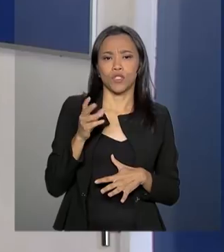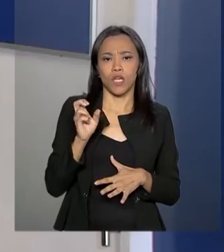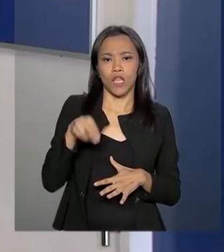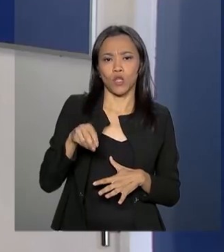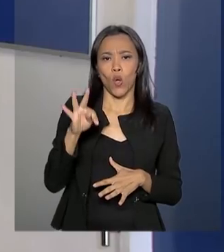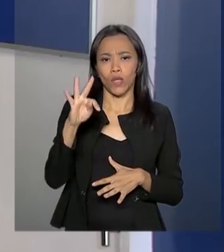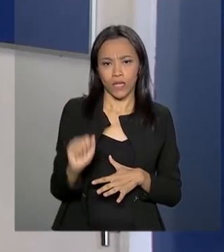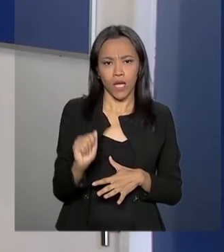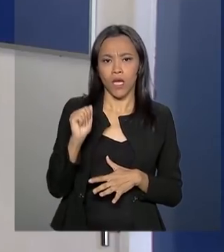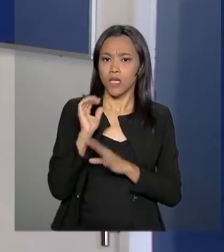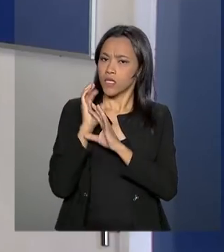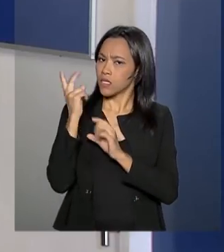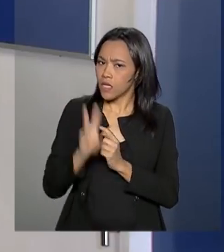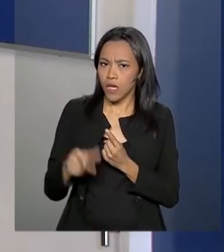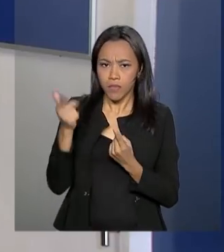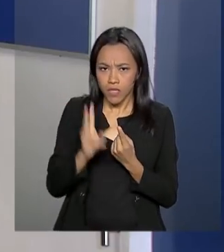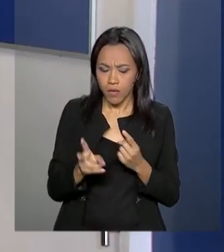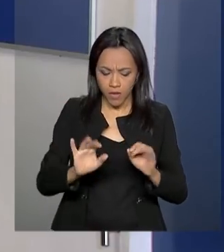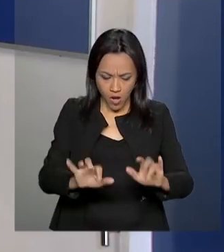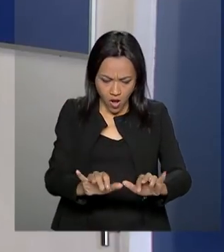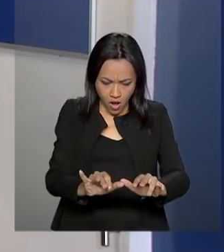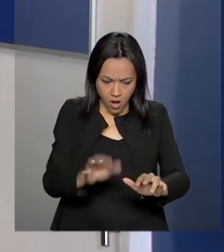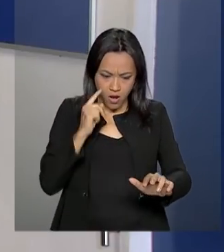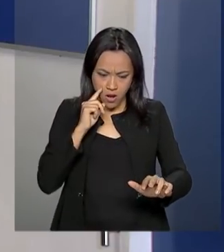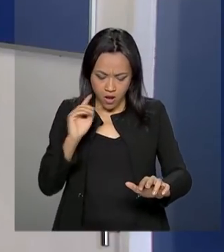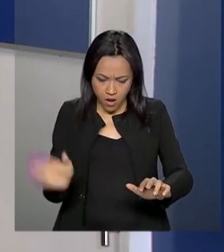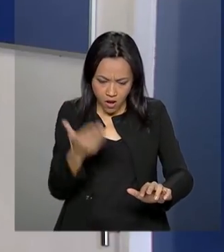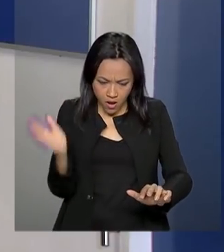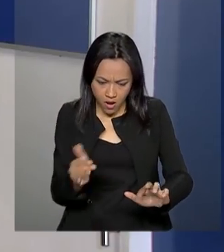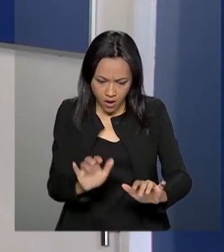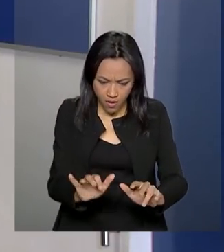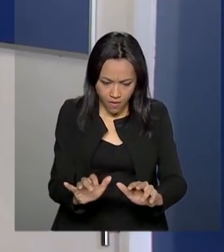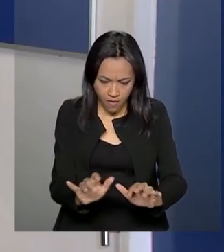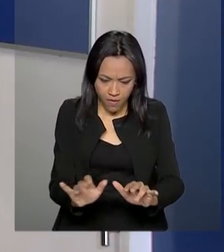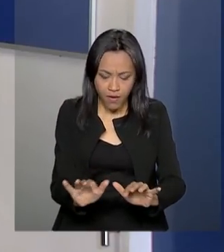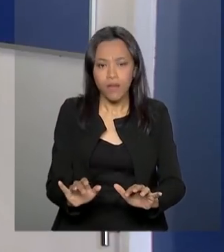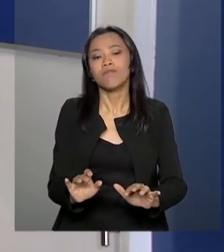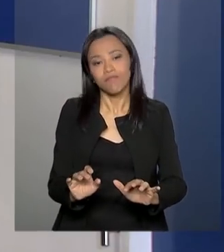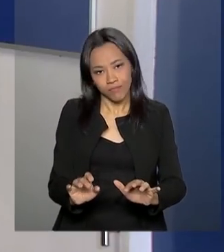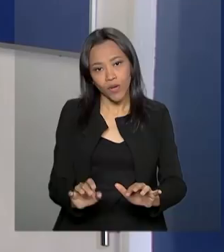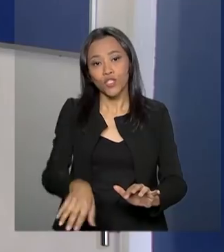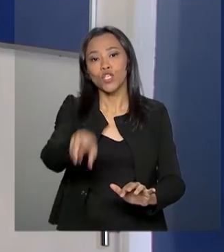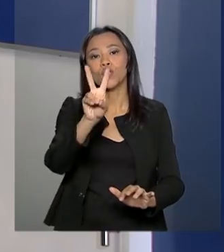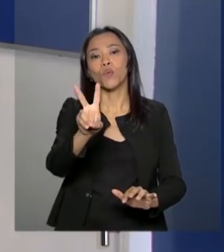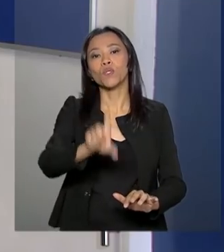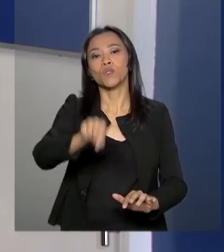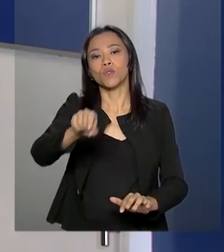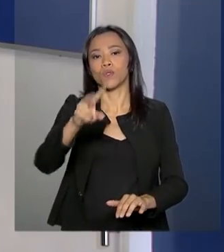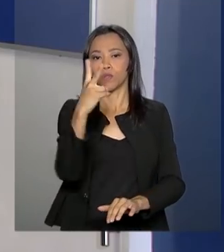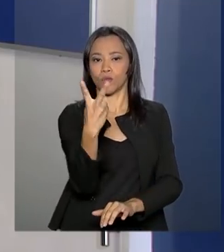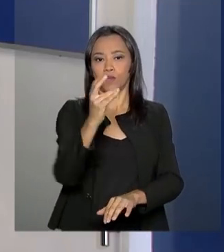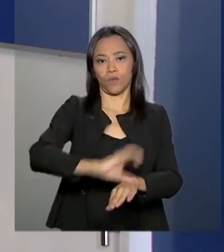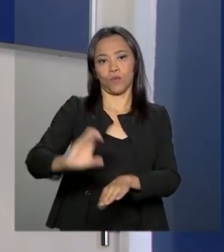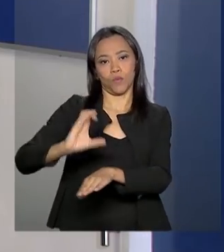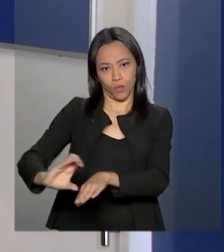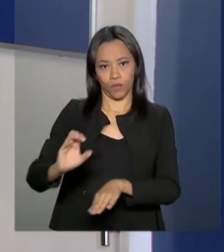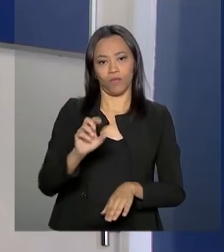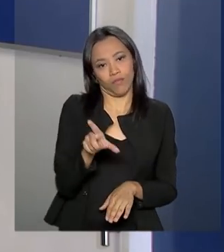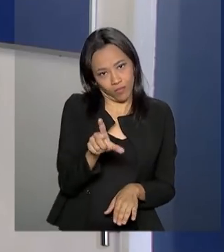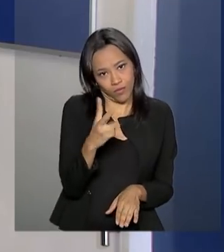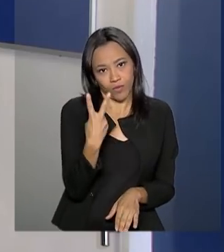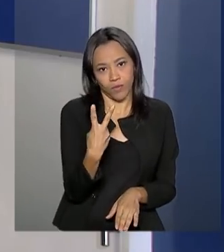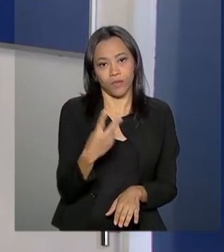todos os dias e os estudantes podem se inscrever em até dois cursos. Daí, atenção.